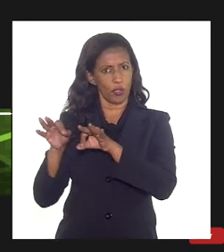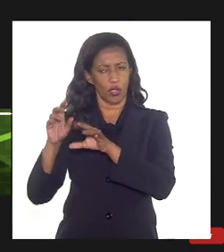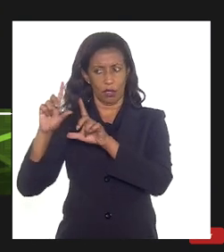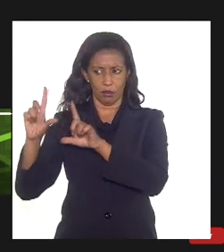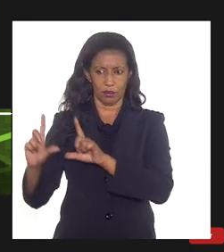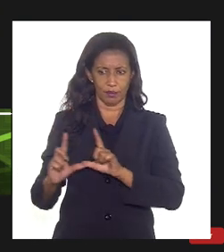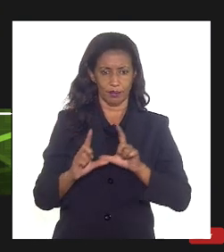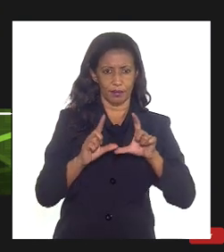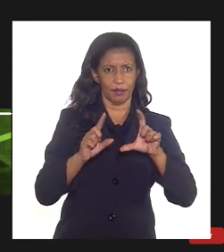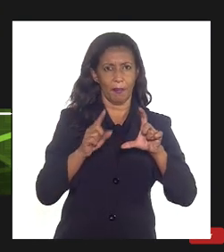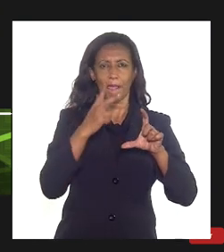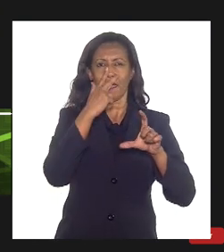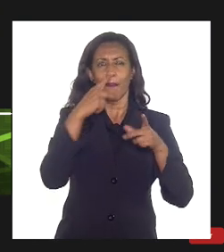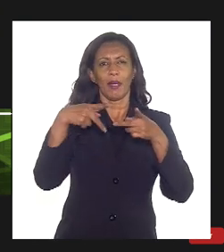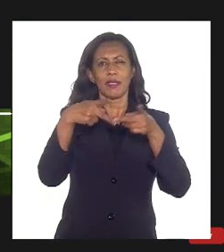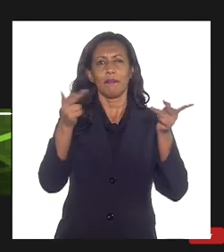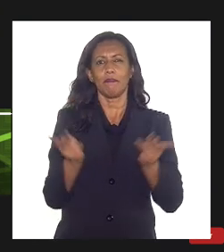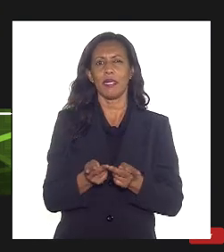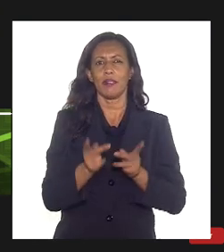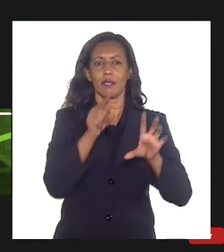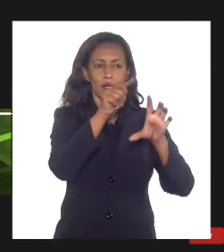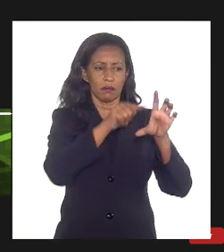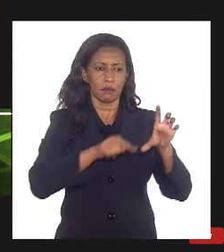aqui né à esquerda né a gente tem